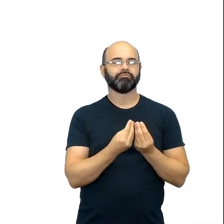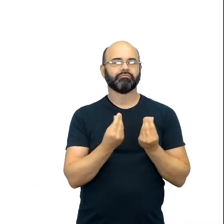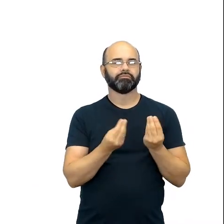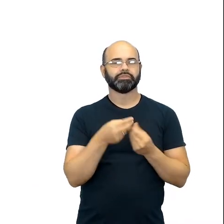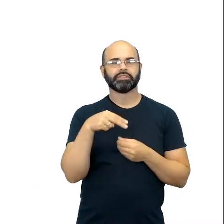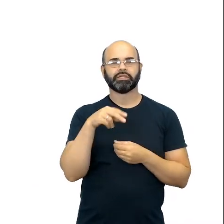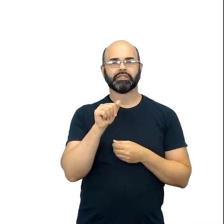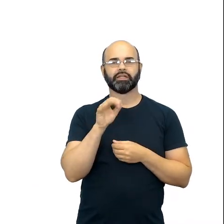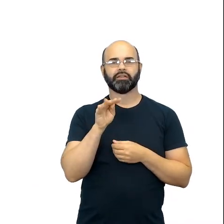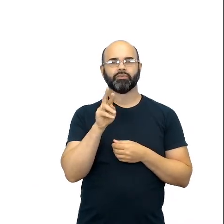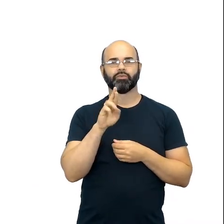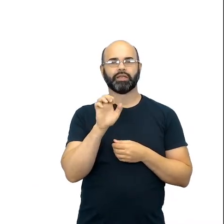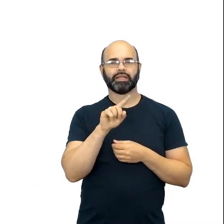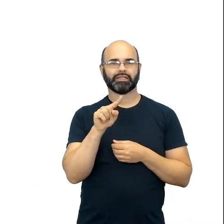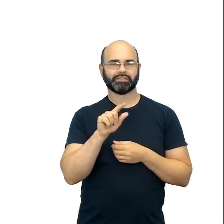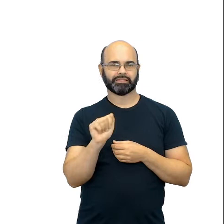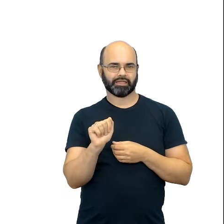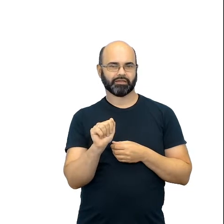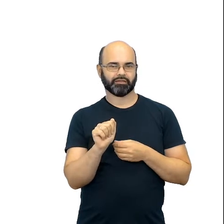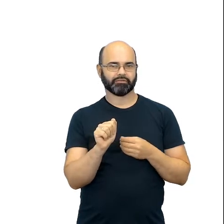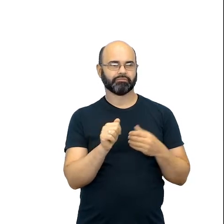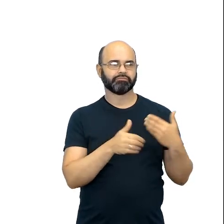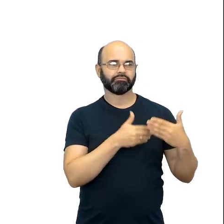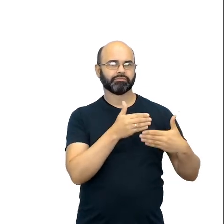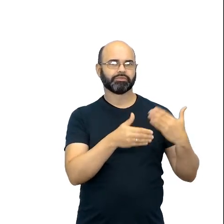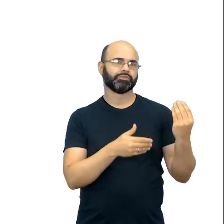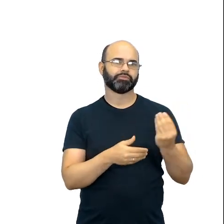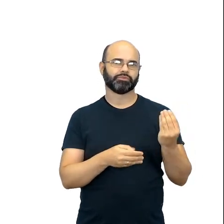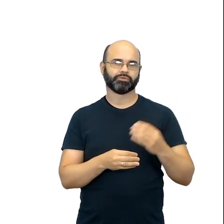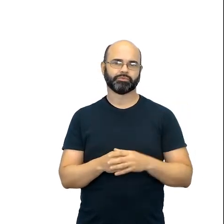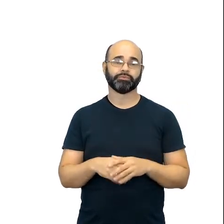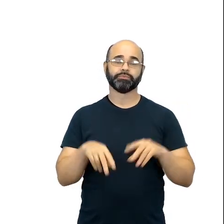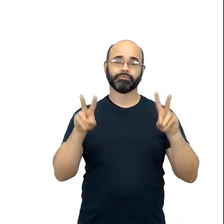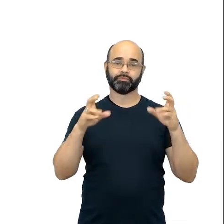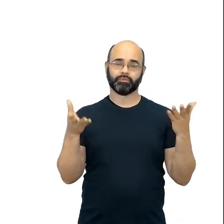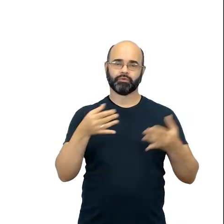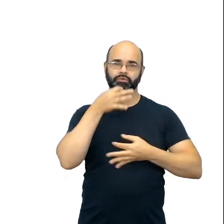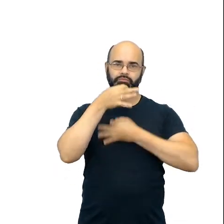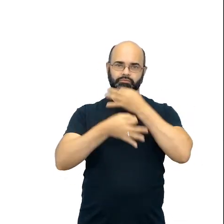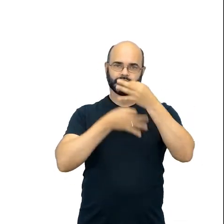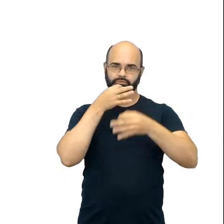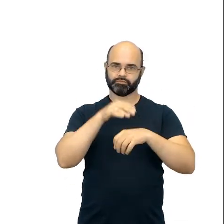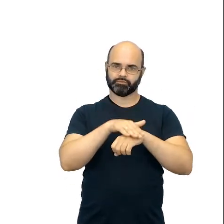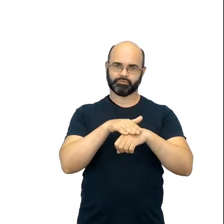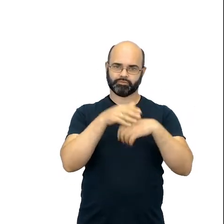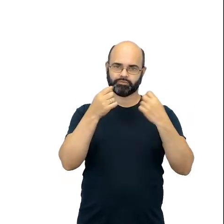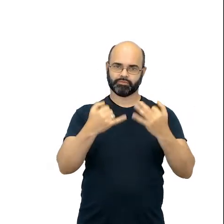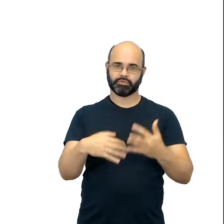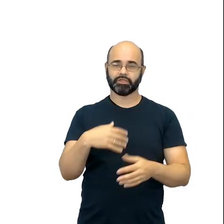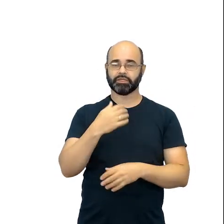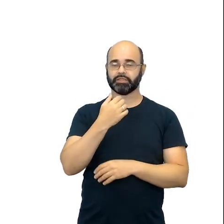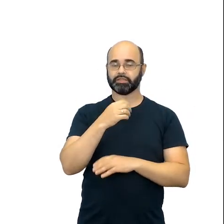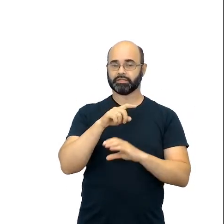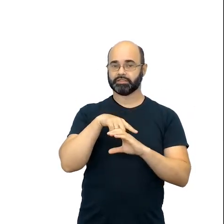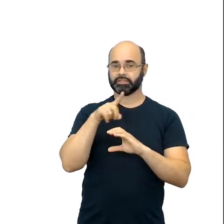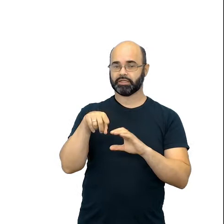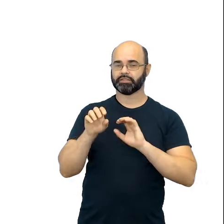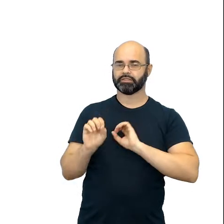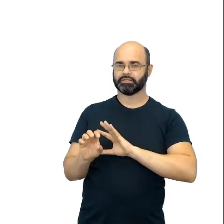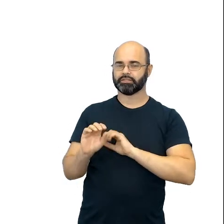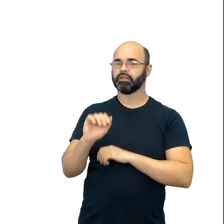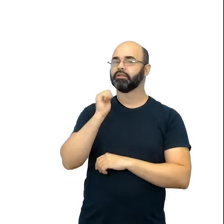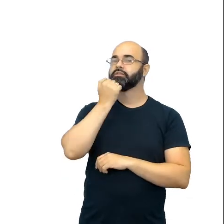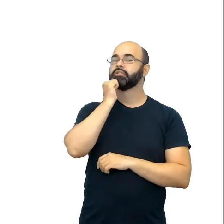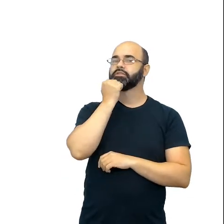Já quando a gente for para a ESA2, a gente vai falar sobre argumentação no ensino de ciências e quando a gente estiver na ESA3,